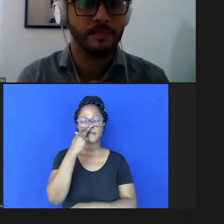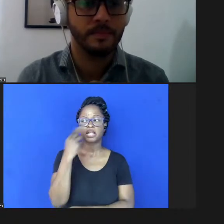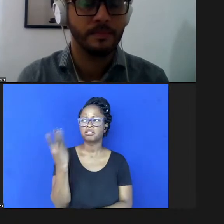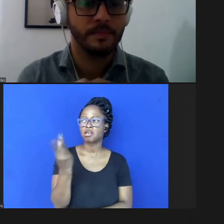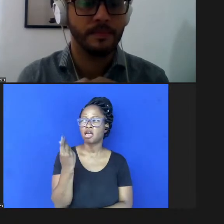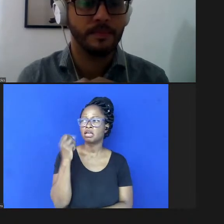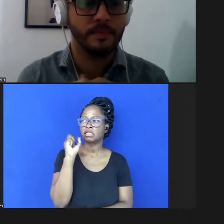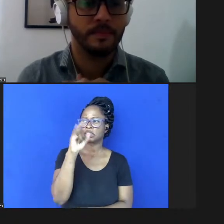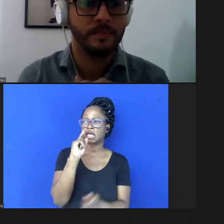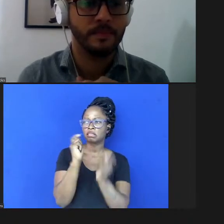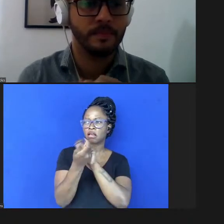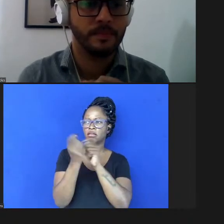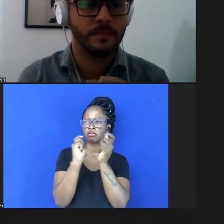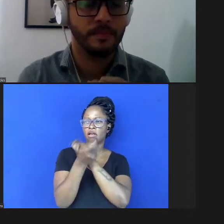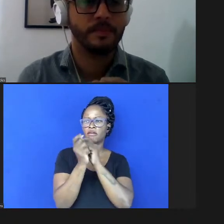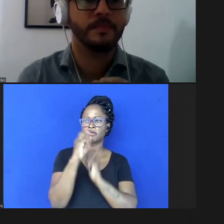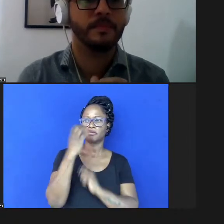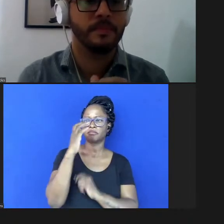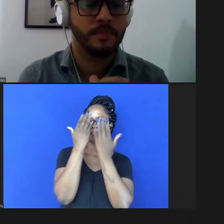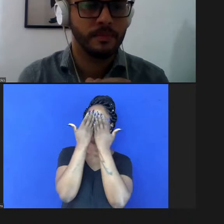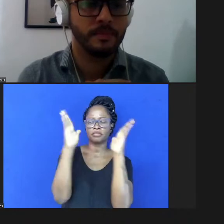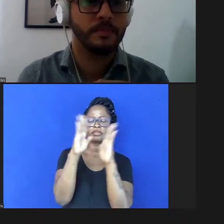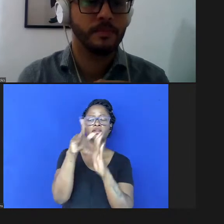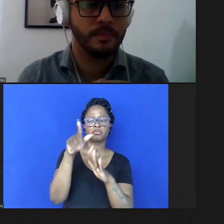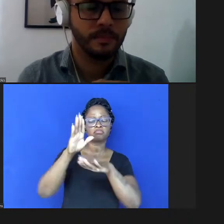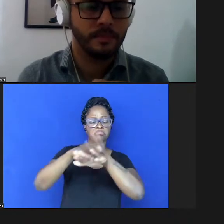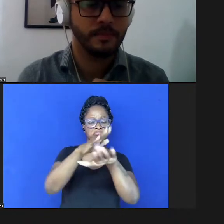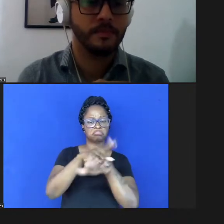adequam à ciência aberta eles o farão